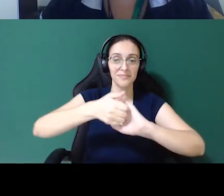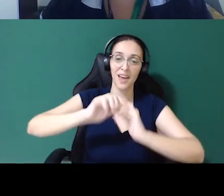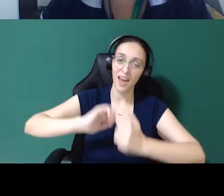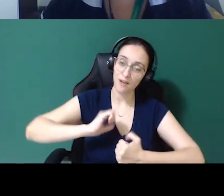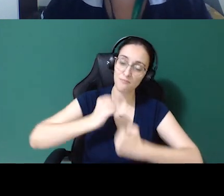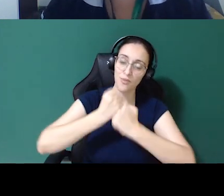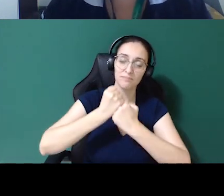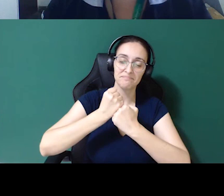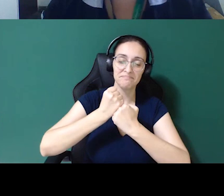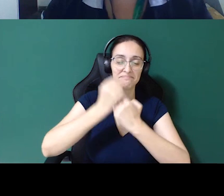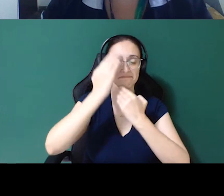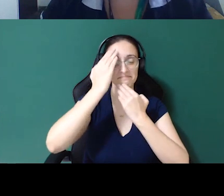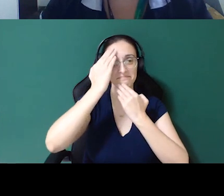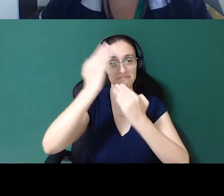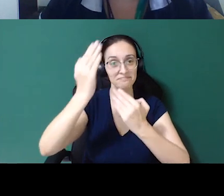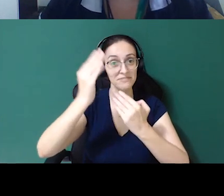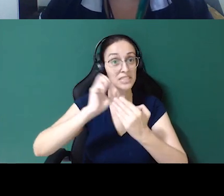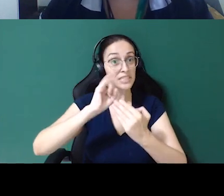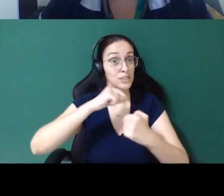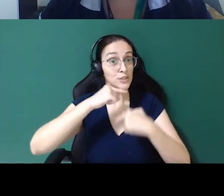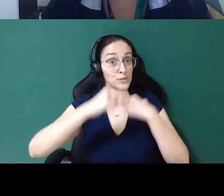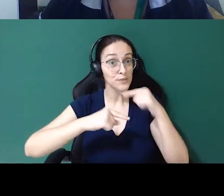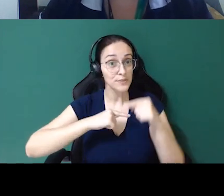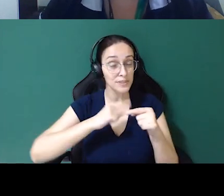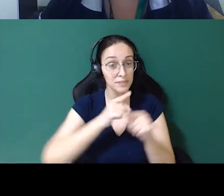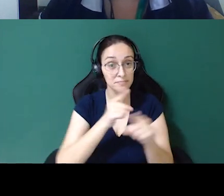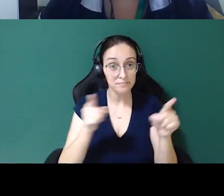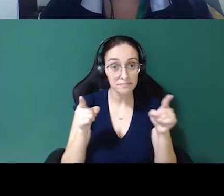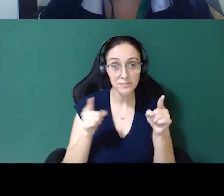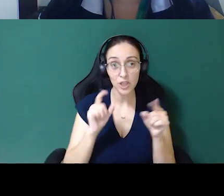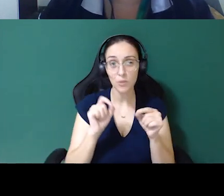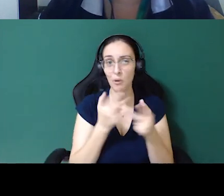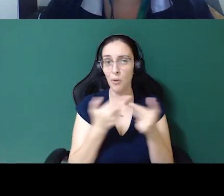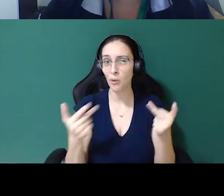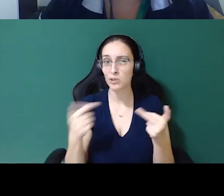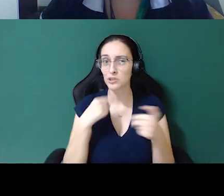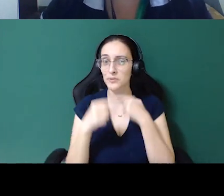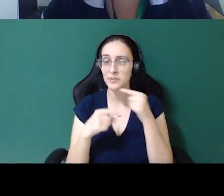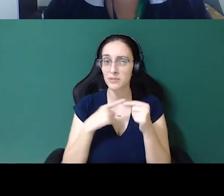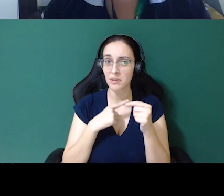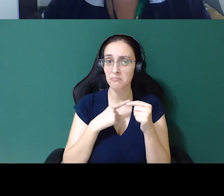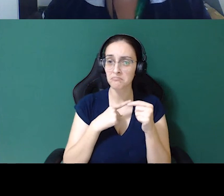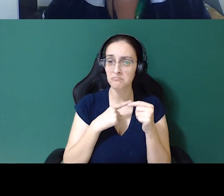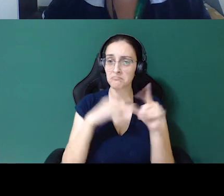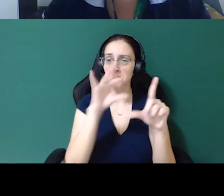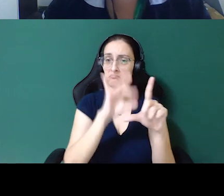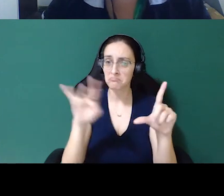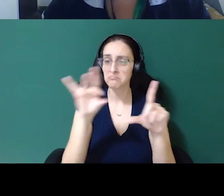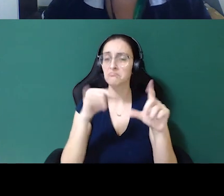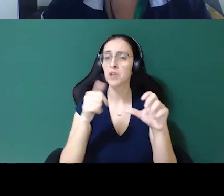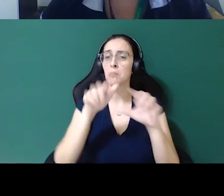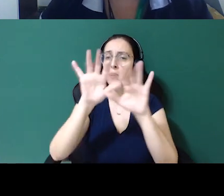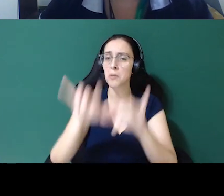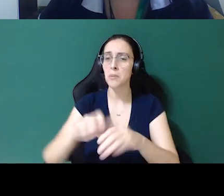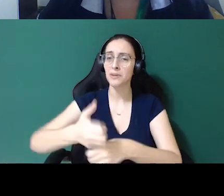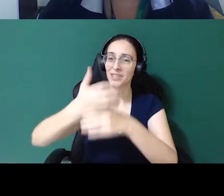agradeço aqui, se alguém tiver alguma coisa, alguma dúvida, quiser mandar no chat, a gente está chegando